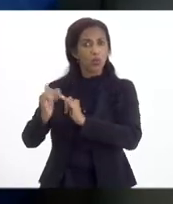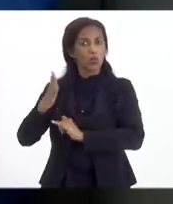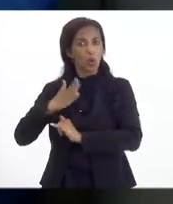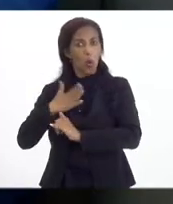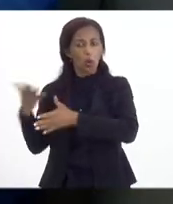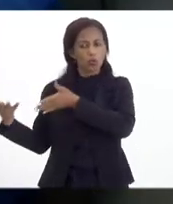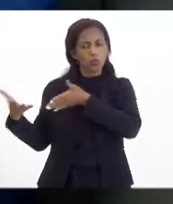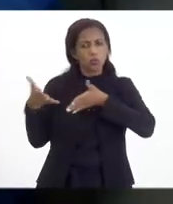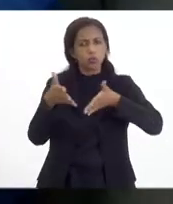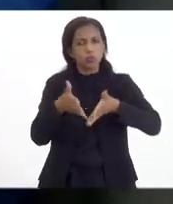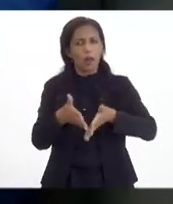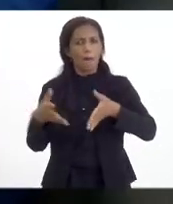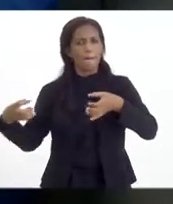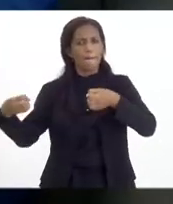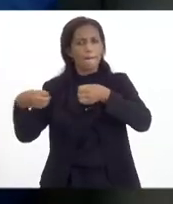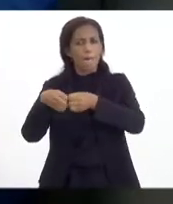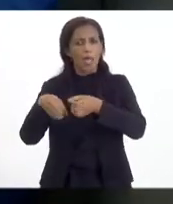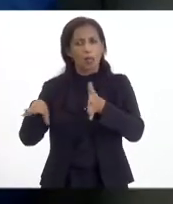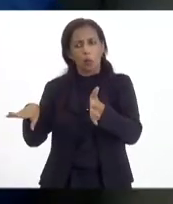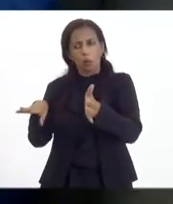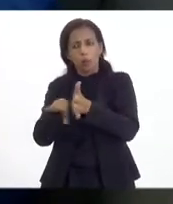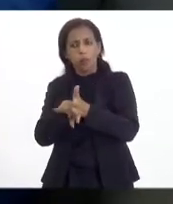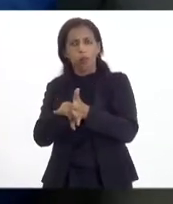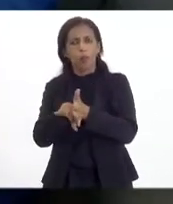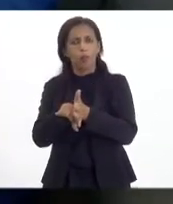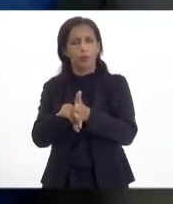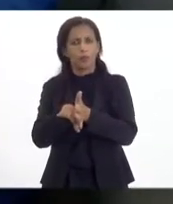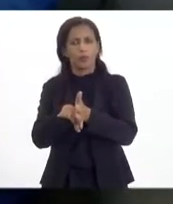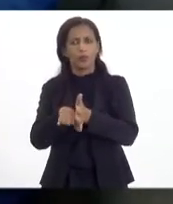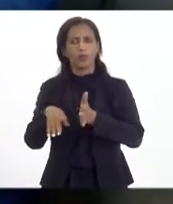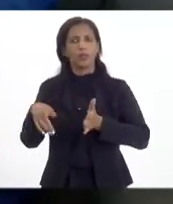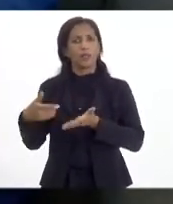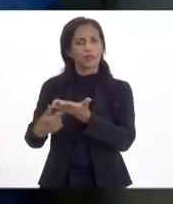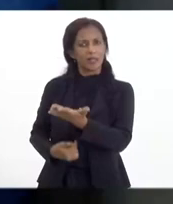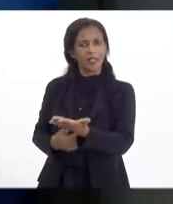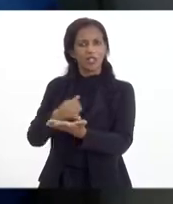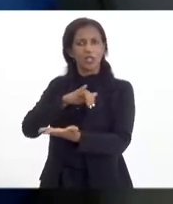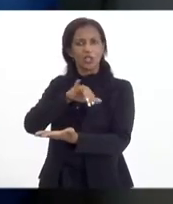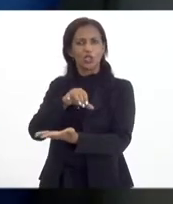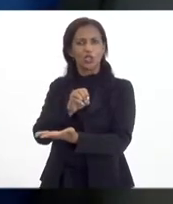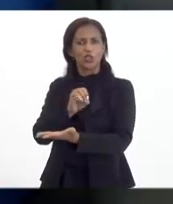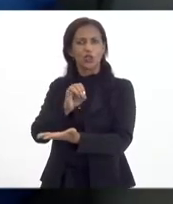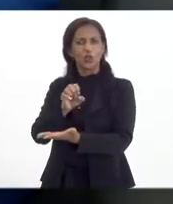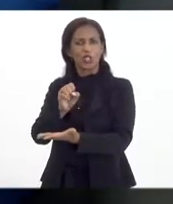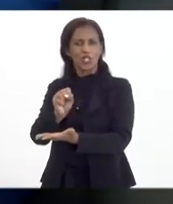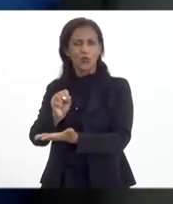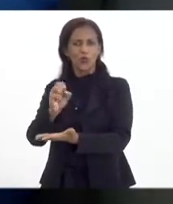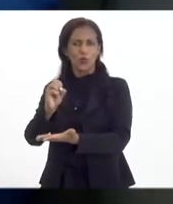em retroárea de contêiner. Está aqui o nosso Joilson da Rural, presidente, eu faço sempre